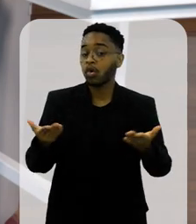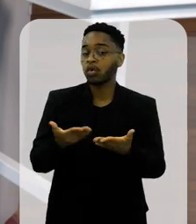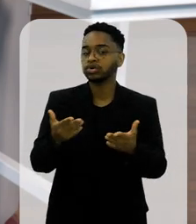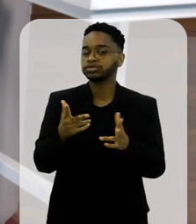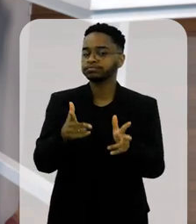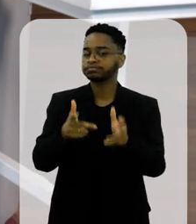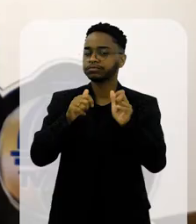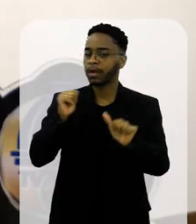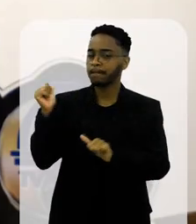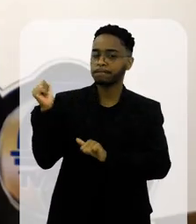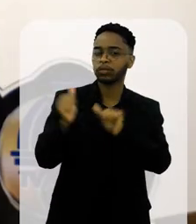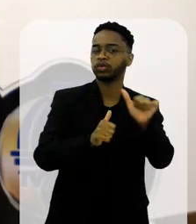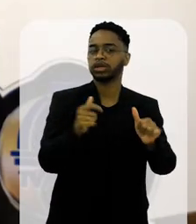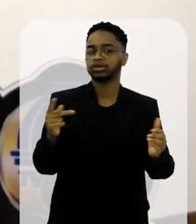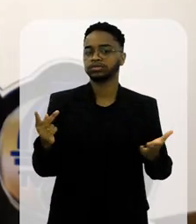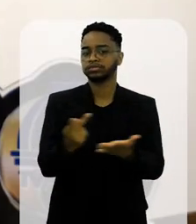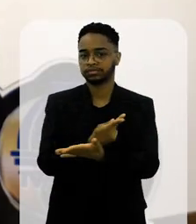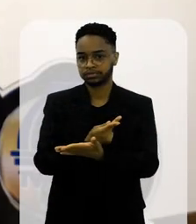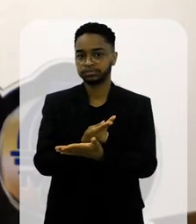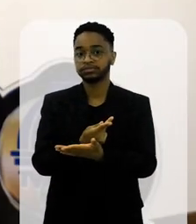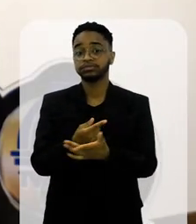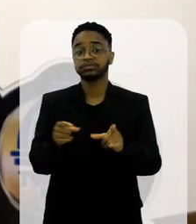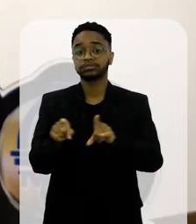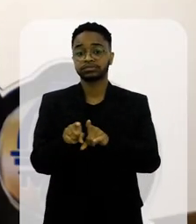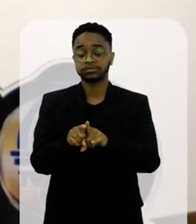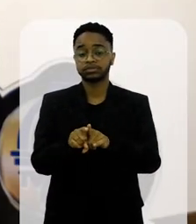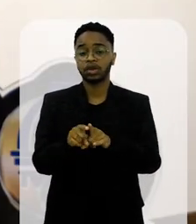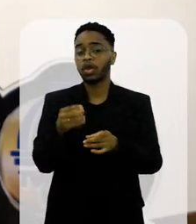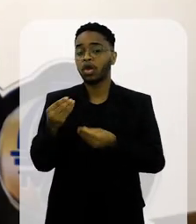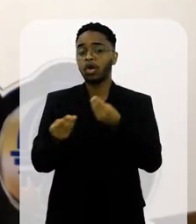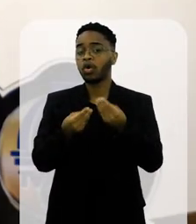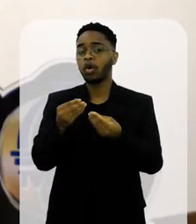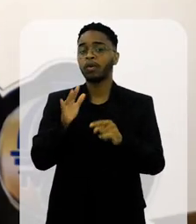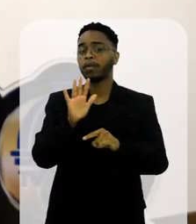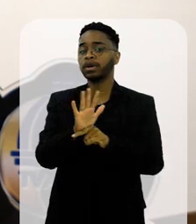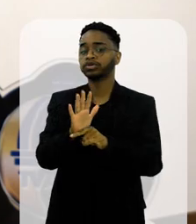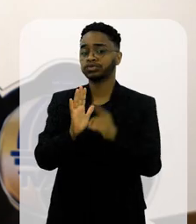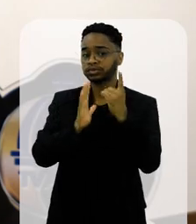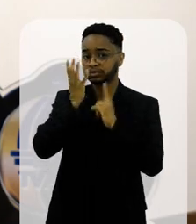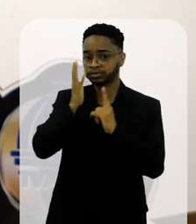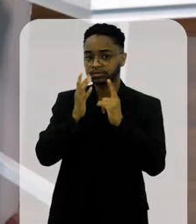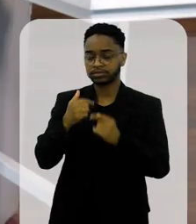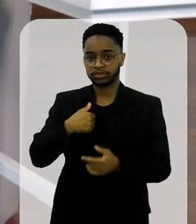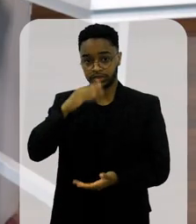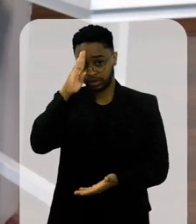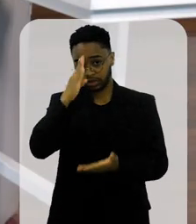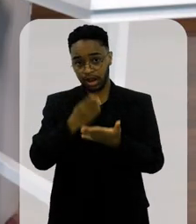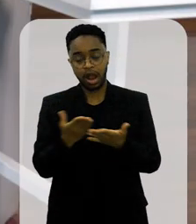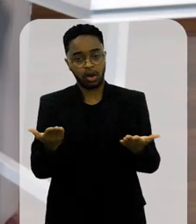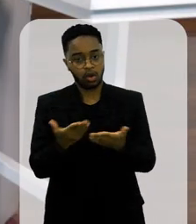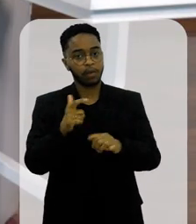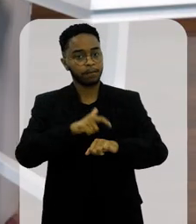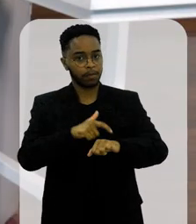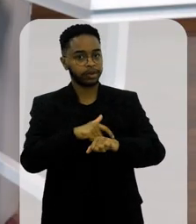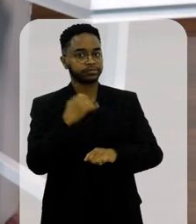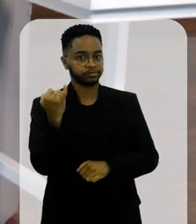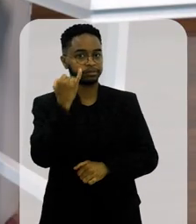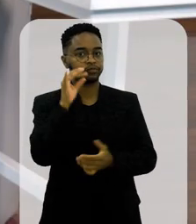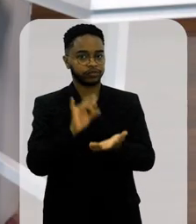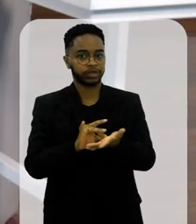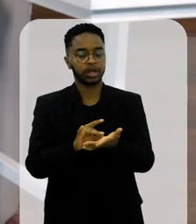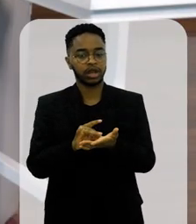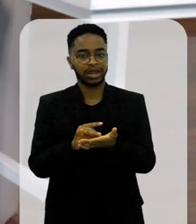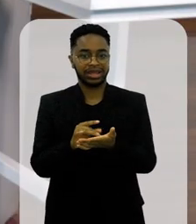hoje essa grande mudança que foi feita, né? Que retorno isso traz para o carnaval? Eu acho que a gente está num momento importantíssimo. A gente